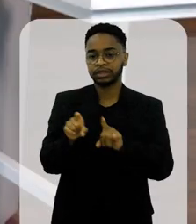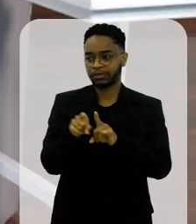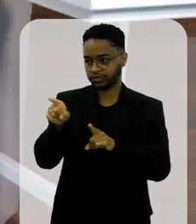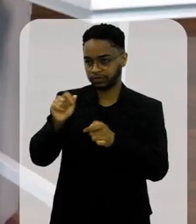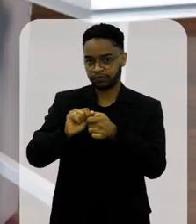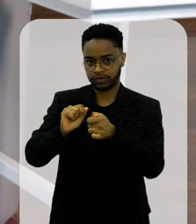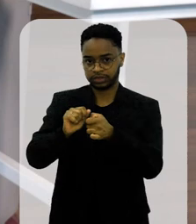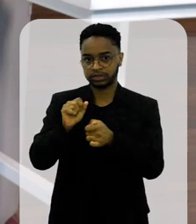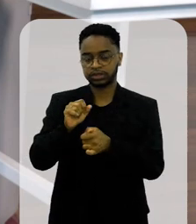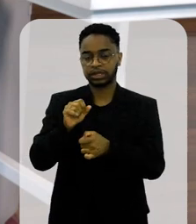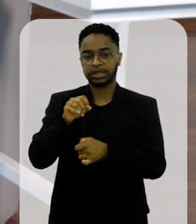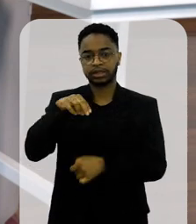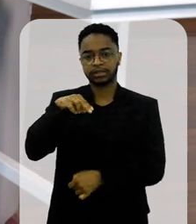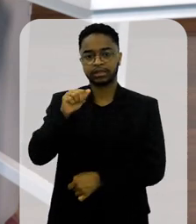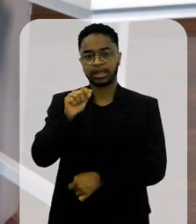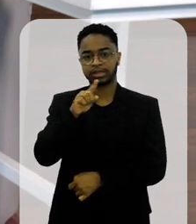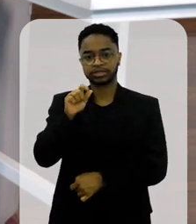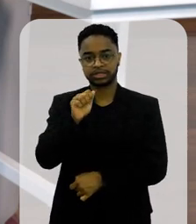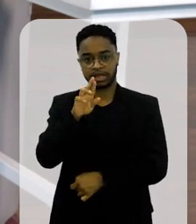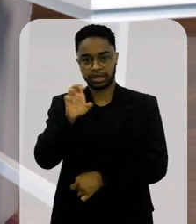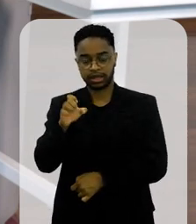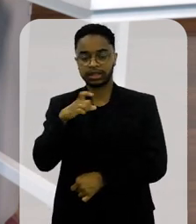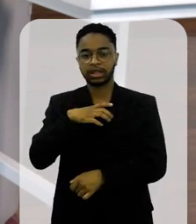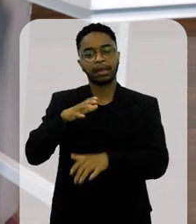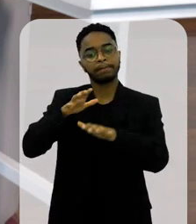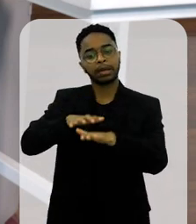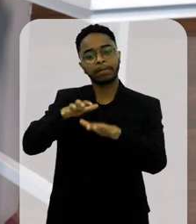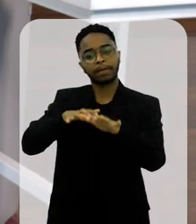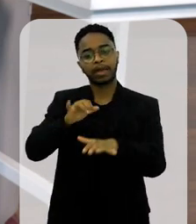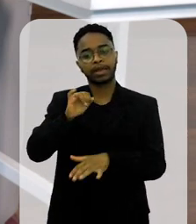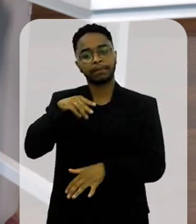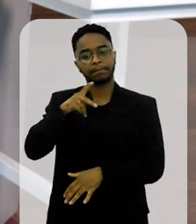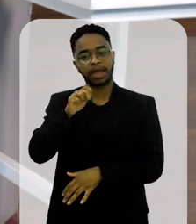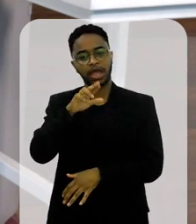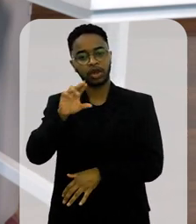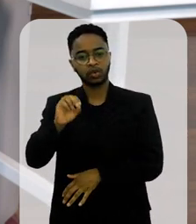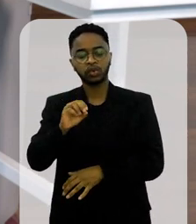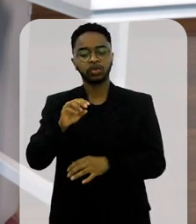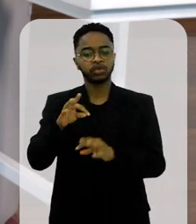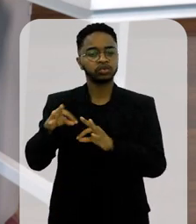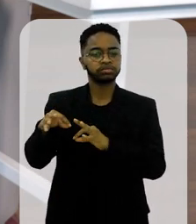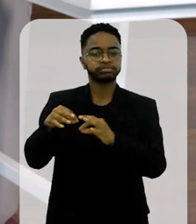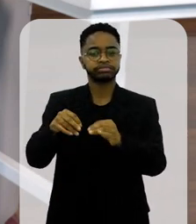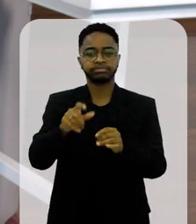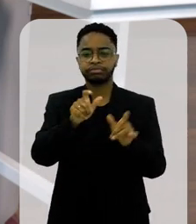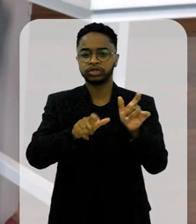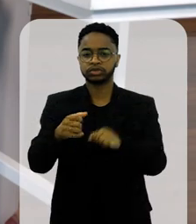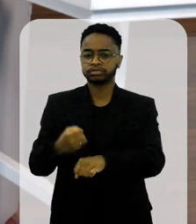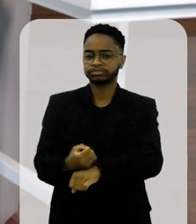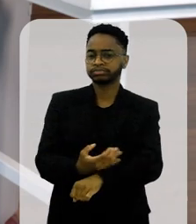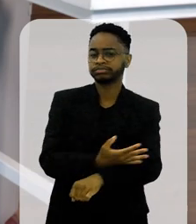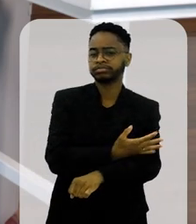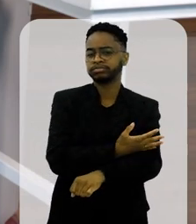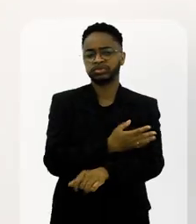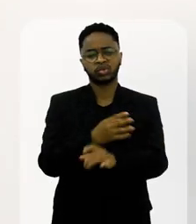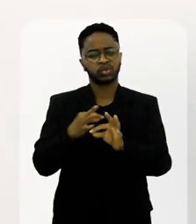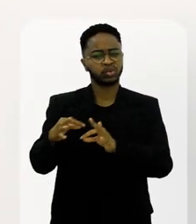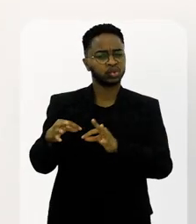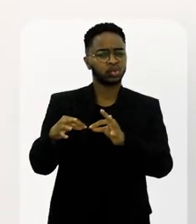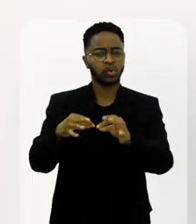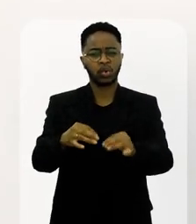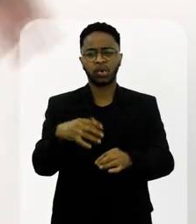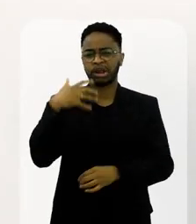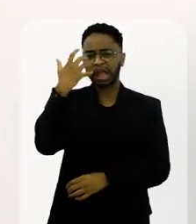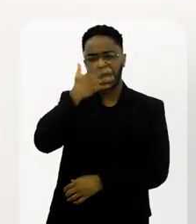Sírio de Nazaré. Sírio de Nazaré. O desfile do Império foi uma comoção com aquele samba. Foi uma comoção, as pessoas